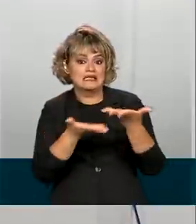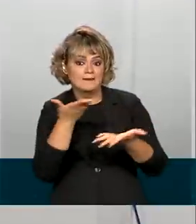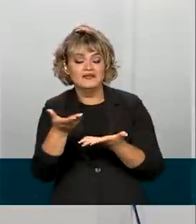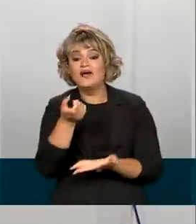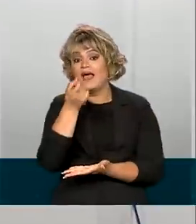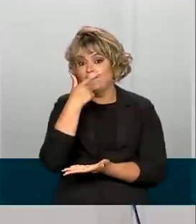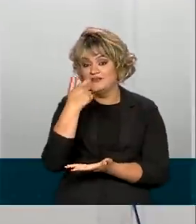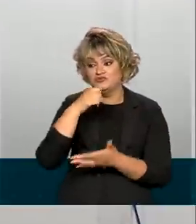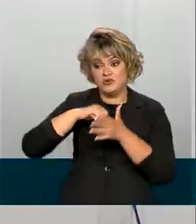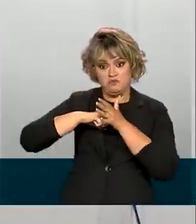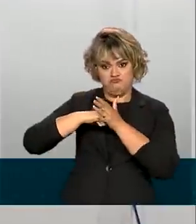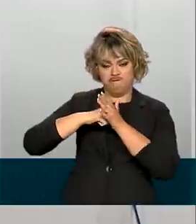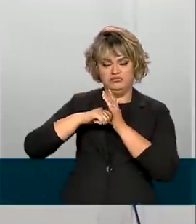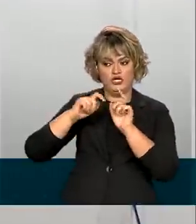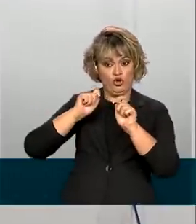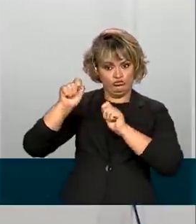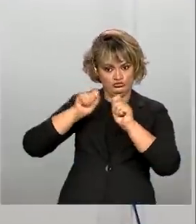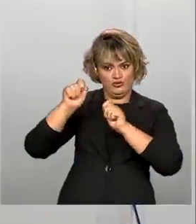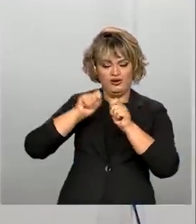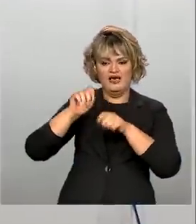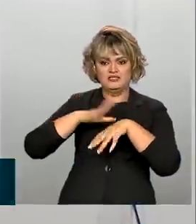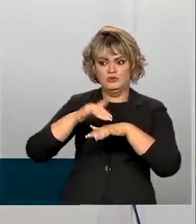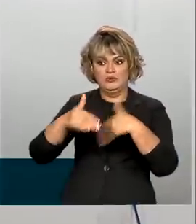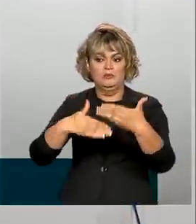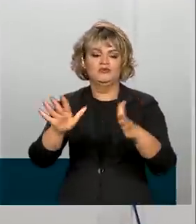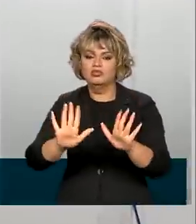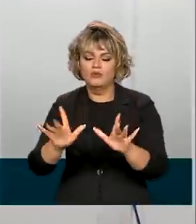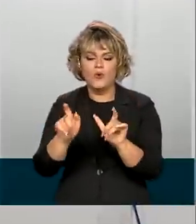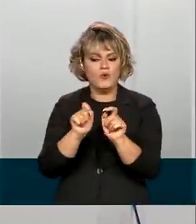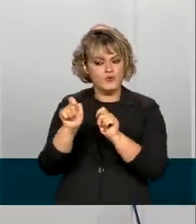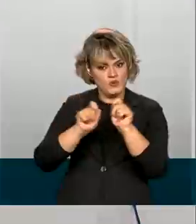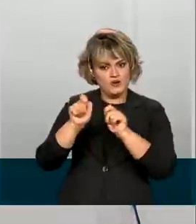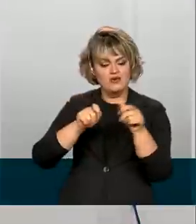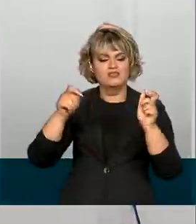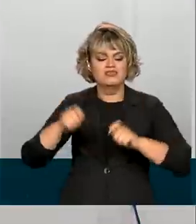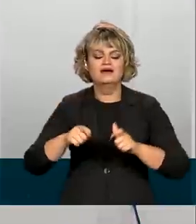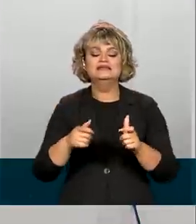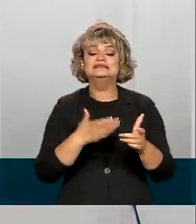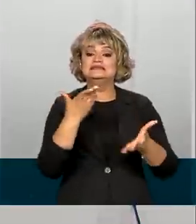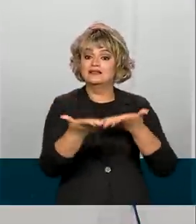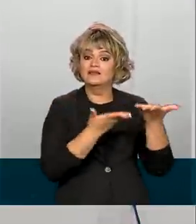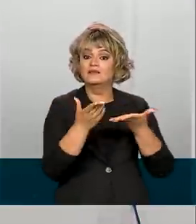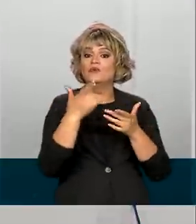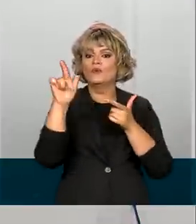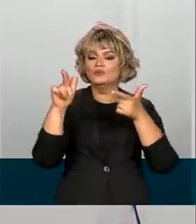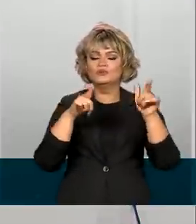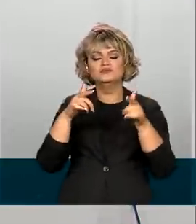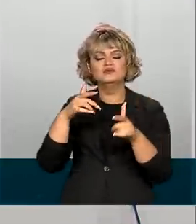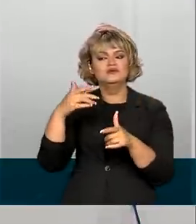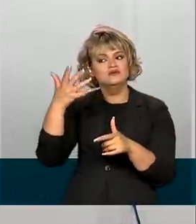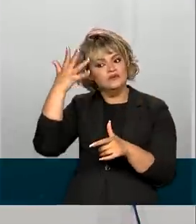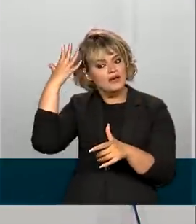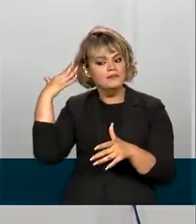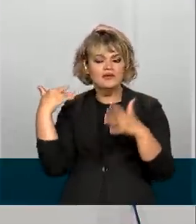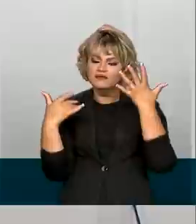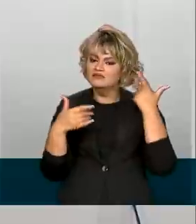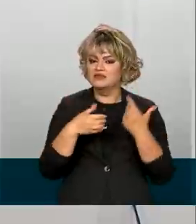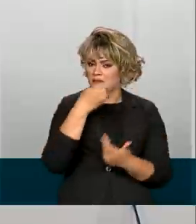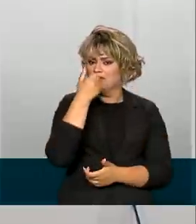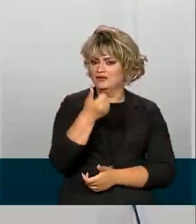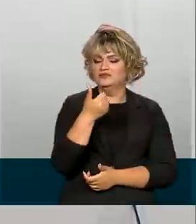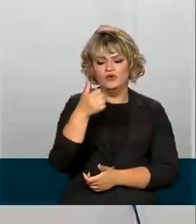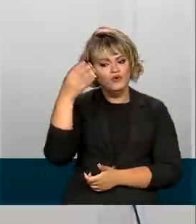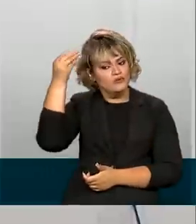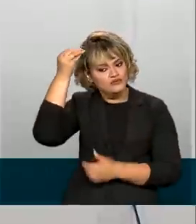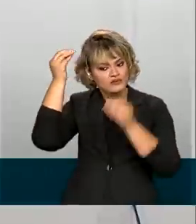bloqueiam a doença, que não deixam essa doença avançar e outros tratamentos que melhoram a cosmética capilar. Então, engrossam aquele